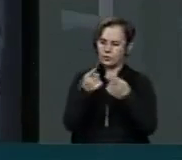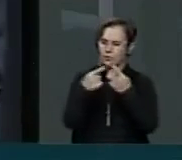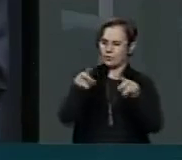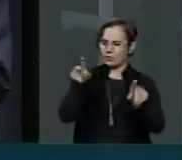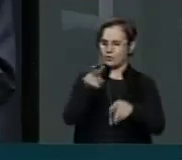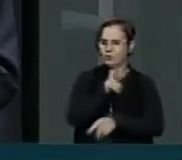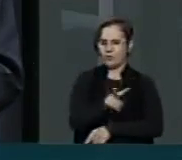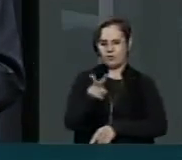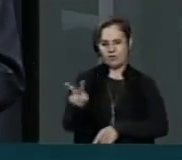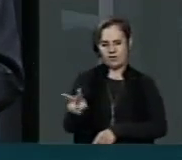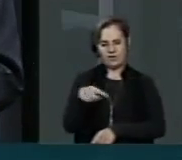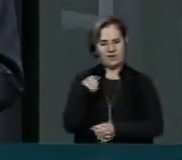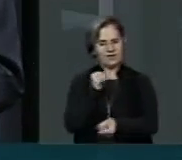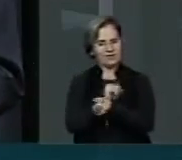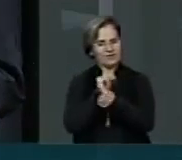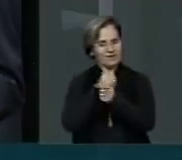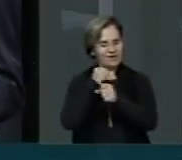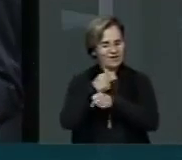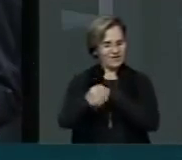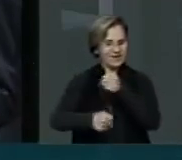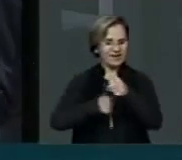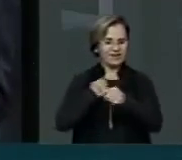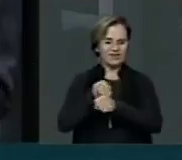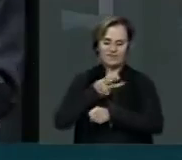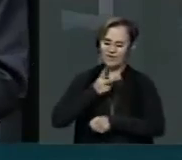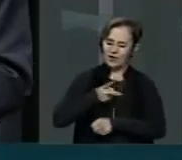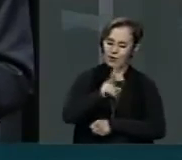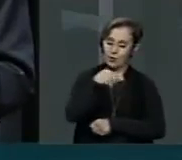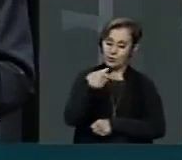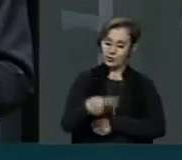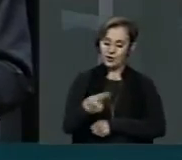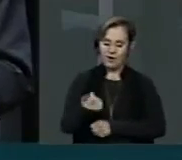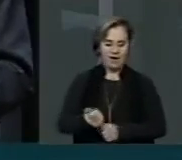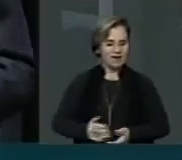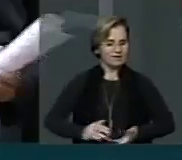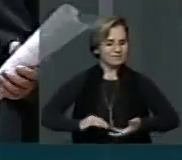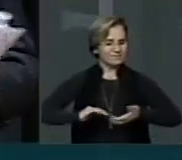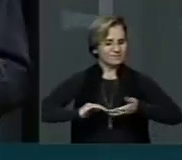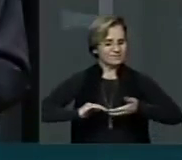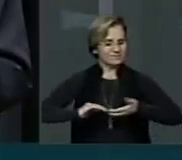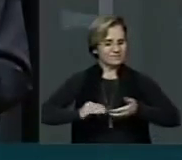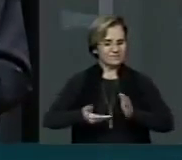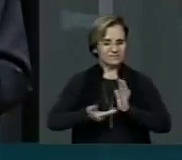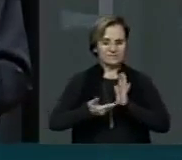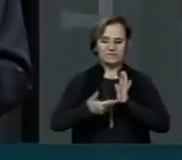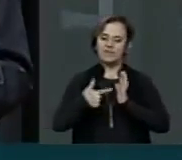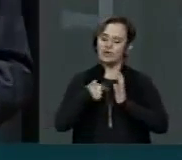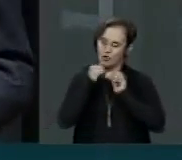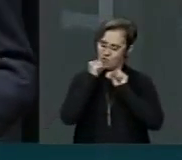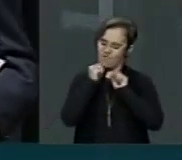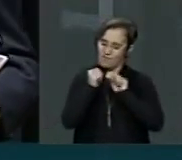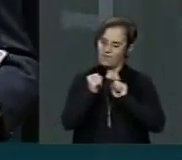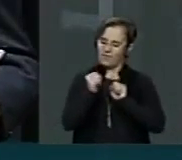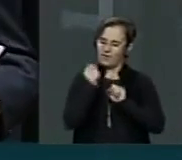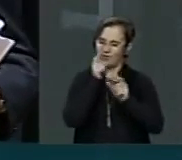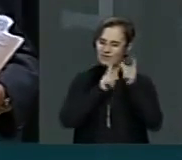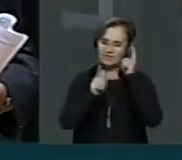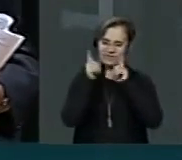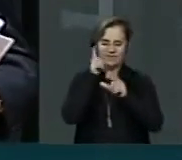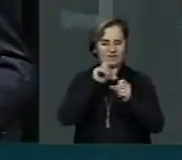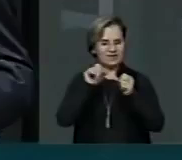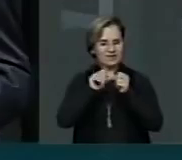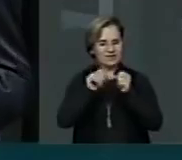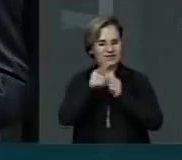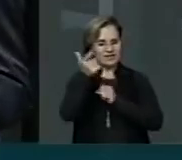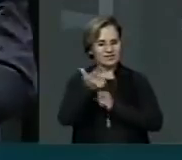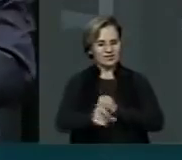esperamos, no ano que vem, ainda continuar nesse parlamento, e vamos estar com o poder de Deus, Nossa Senhora, para poder fazer